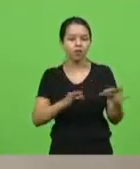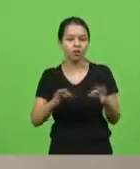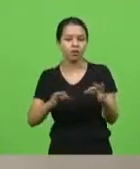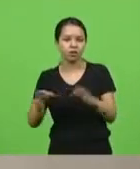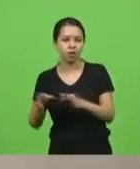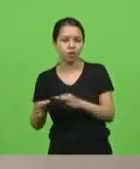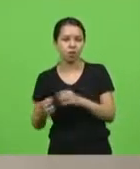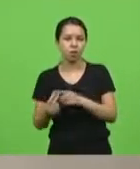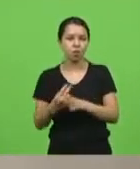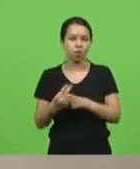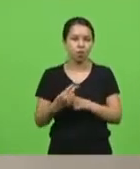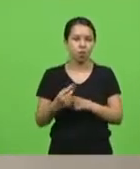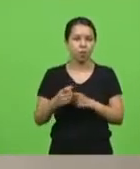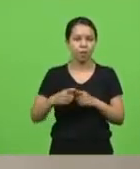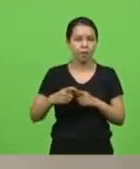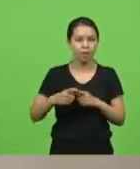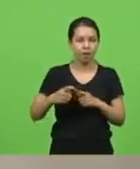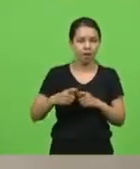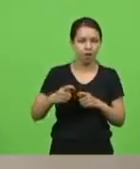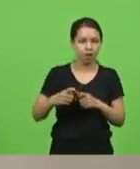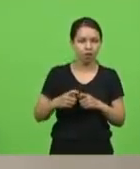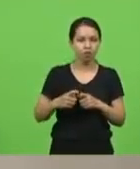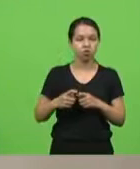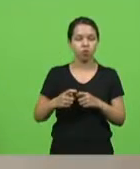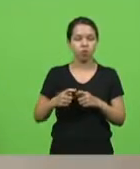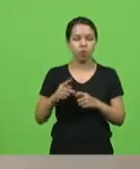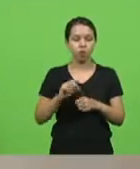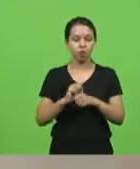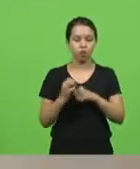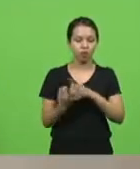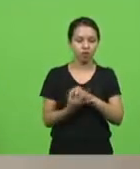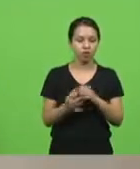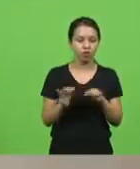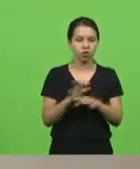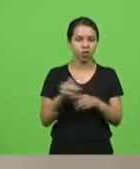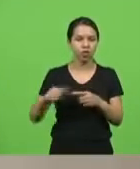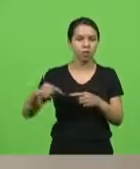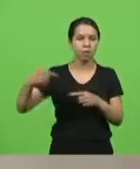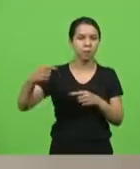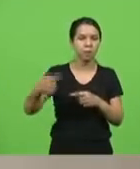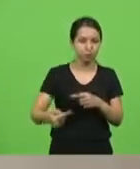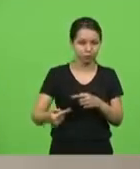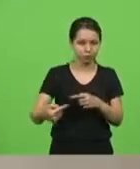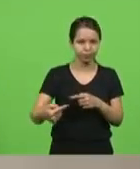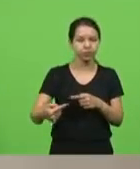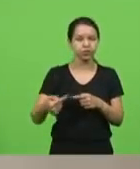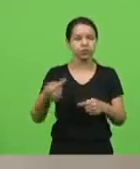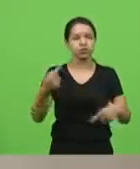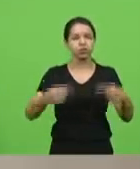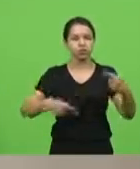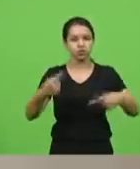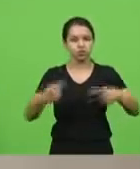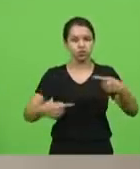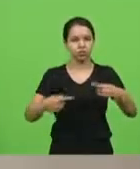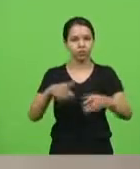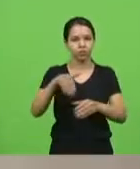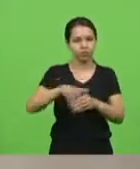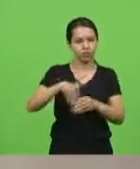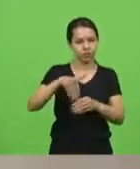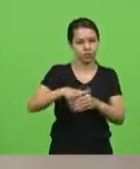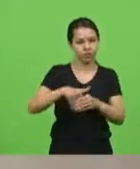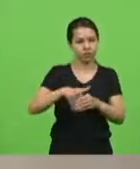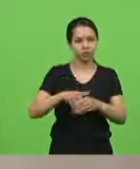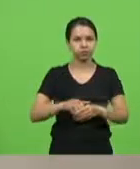médicos e multidisciplinares pós-Covid-19. Em discussão, não havendo quem queira discutir, em votação, deputados que aprovam